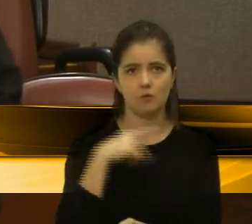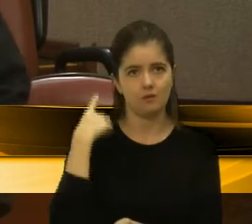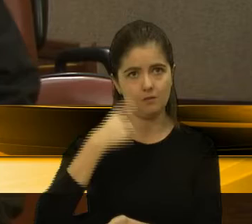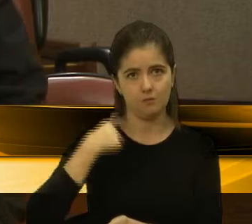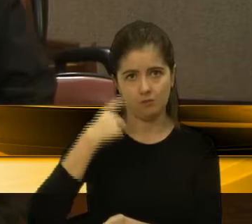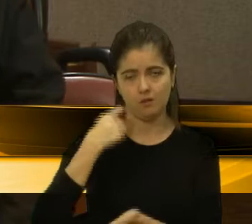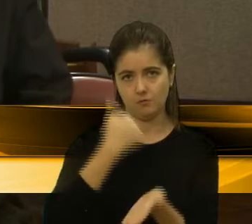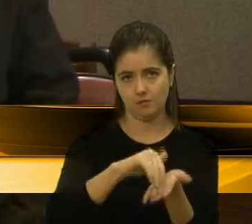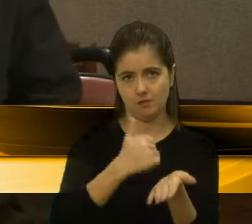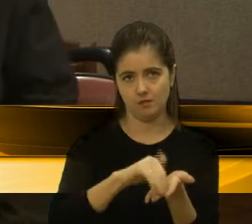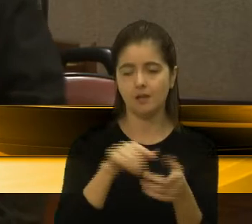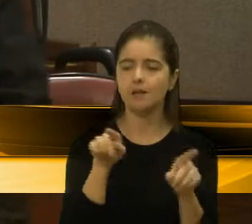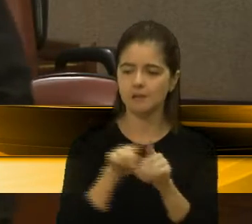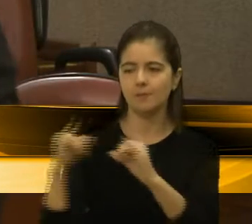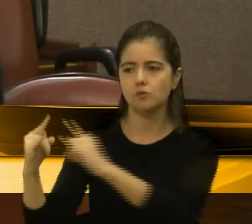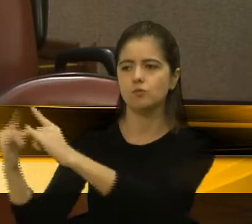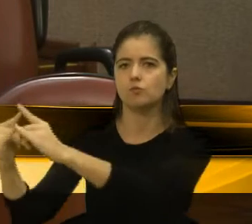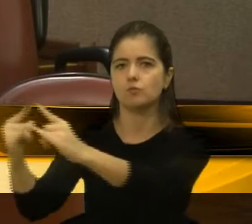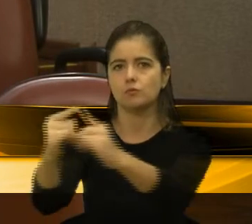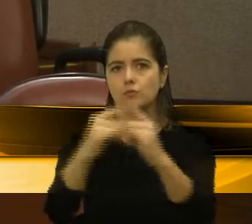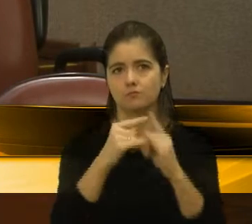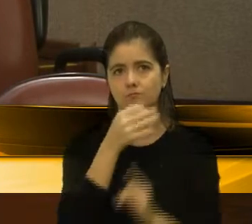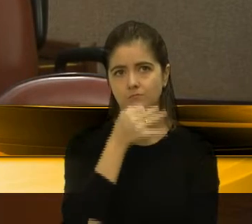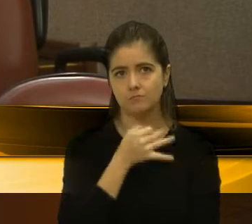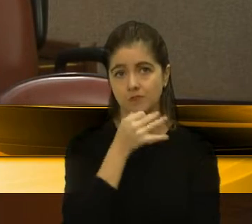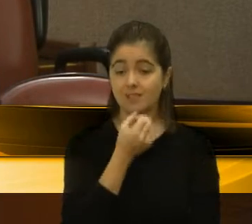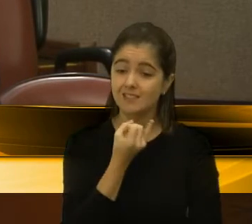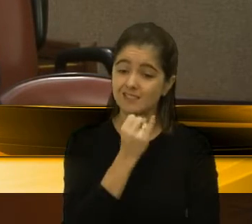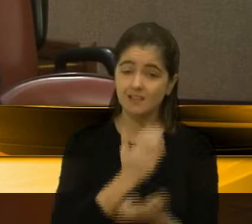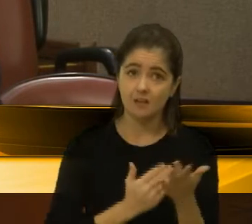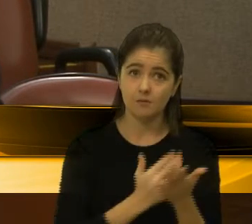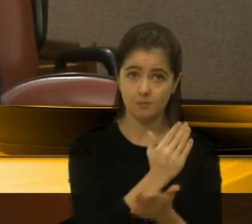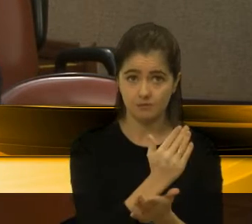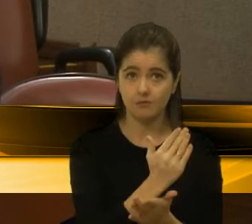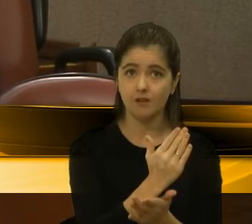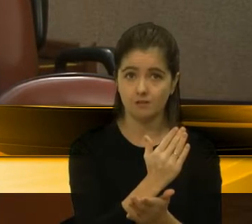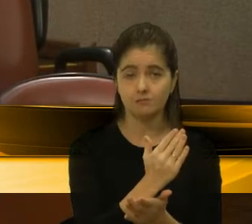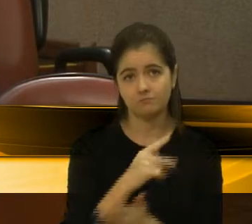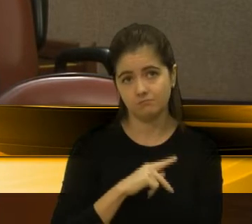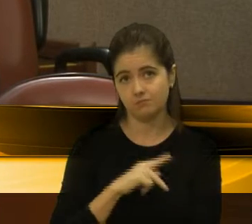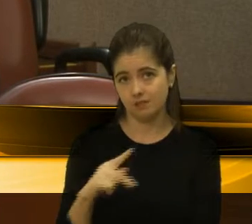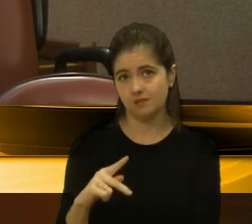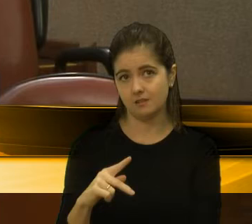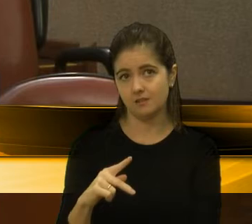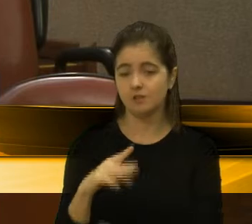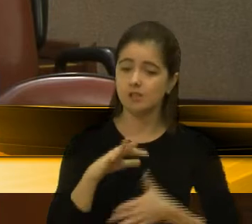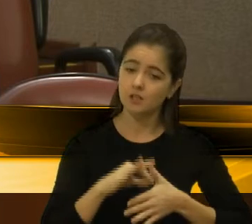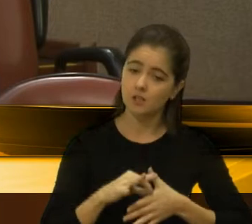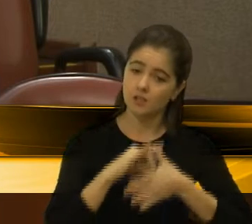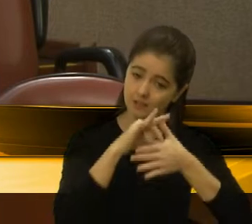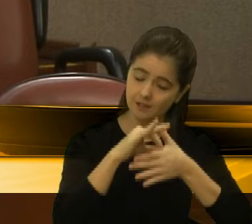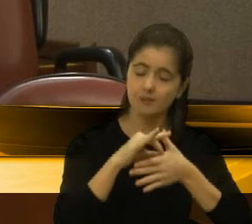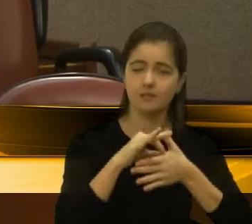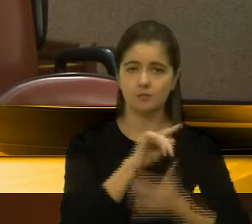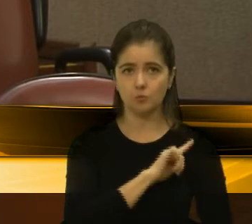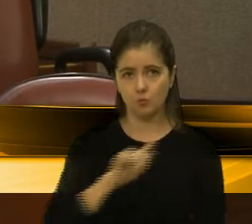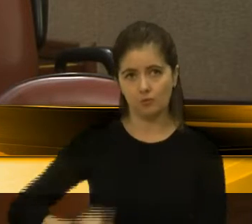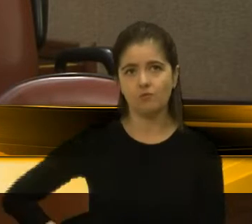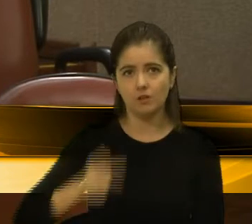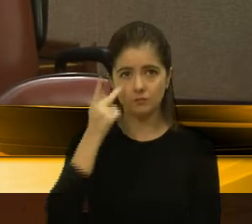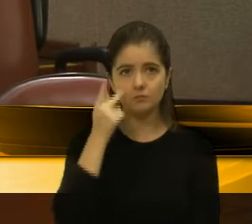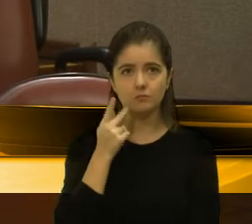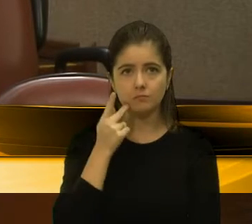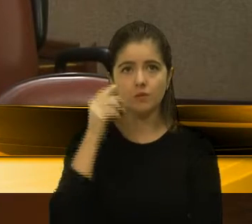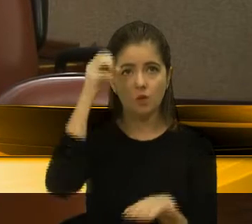está aí a secretária, e que se aprovado, senhor presidente, que o líder nosso do governo encaminhe uma cópia